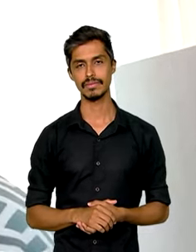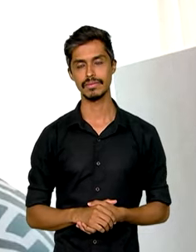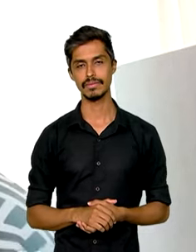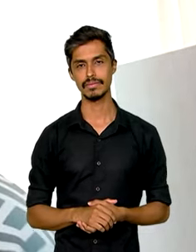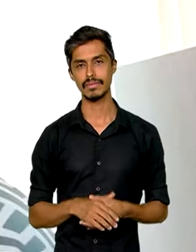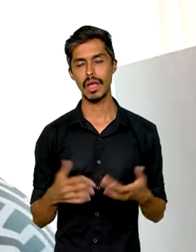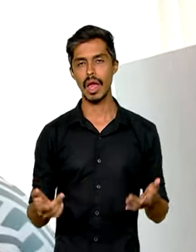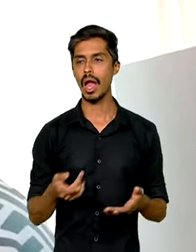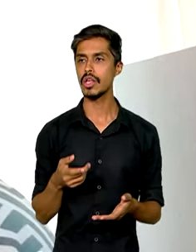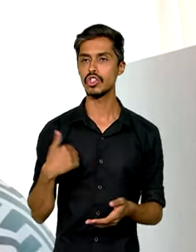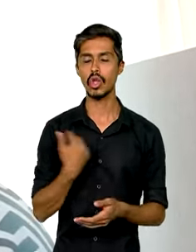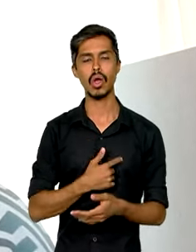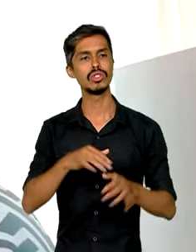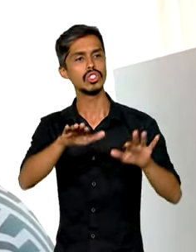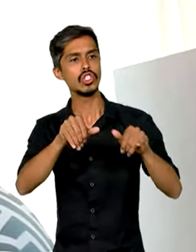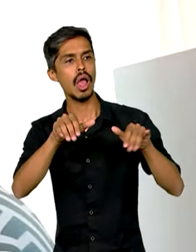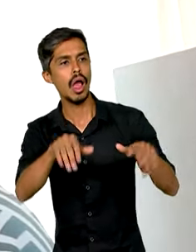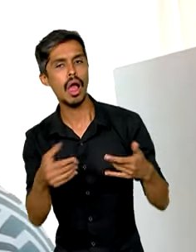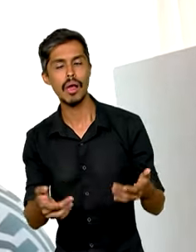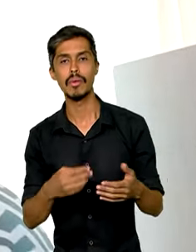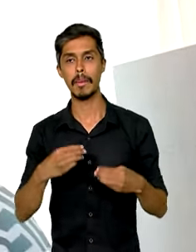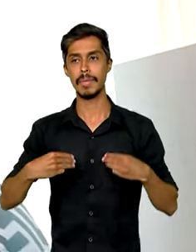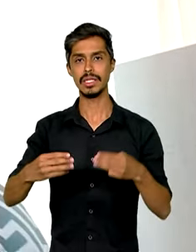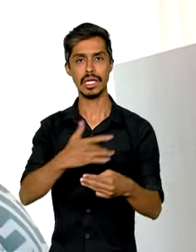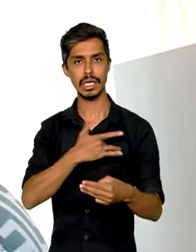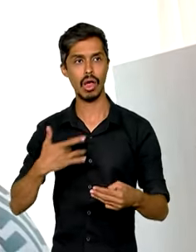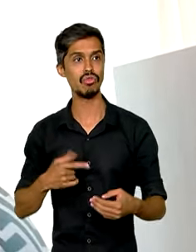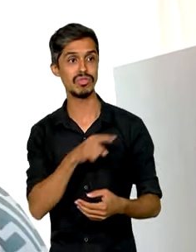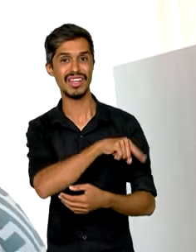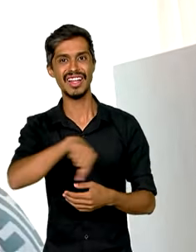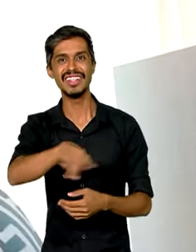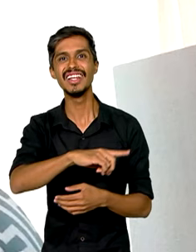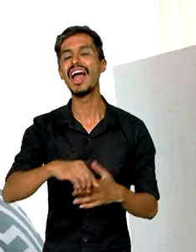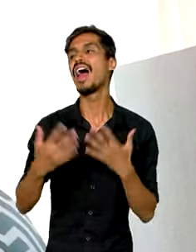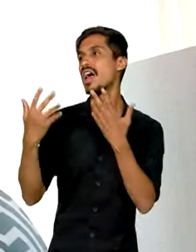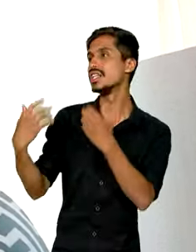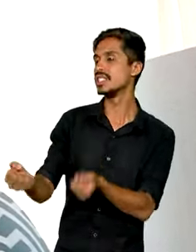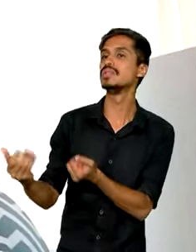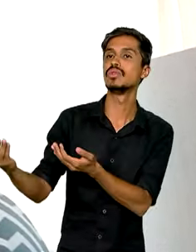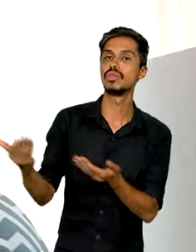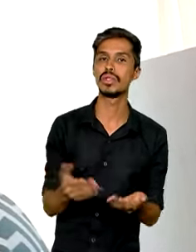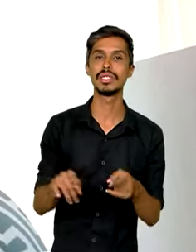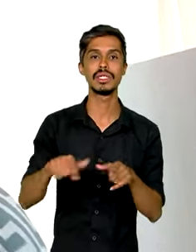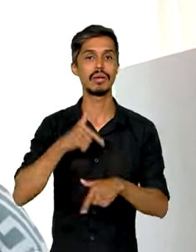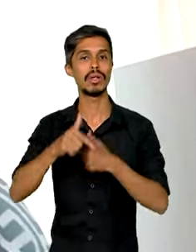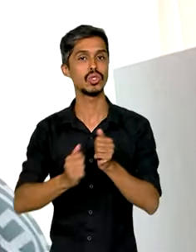as convocações que são feitas pelo Ministério da Saúde, têm trabalhado conjuntamente conosco.